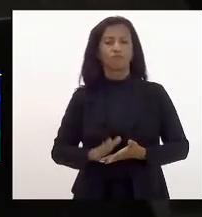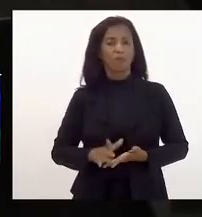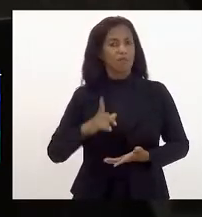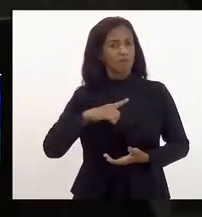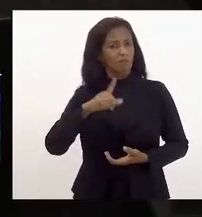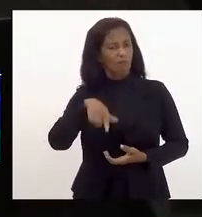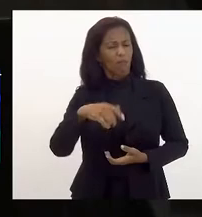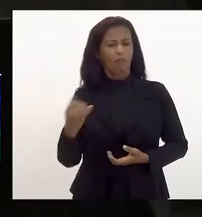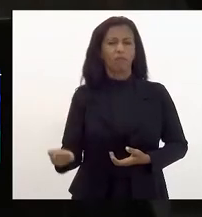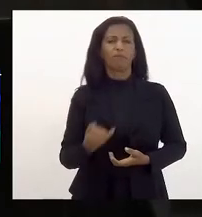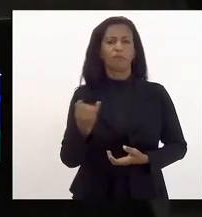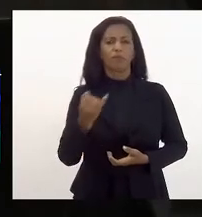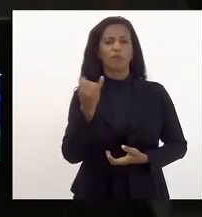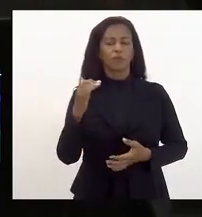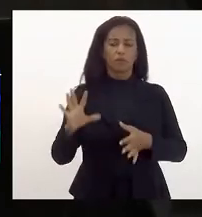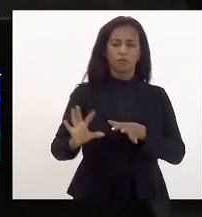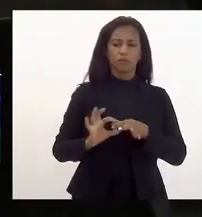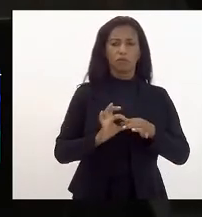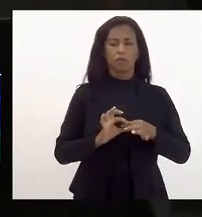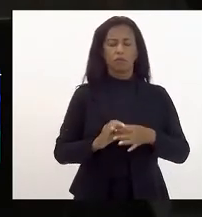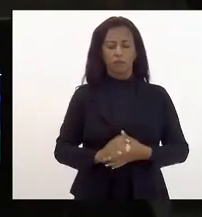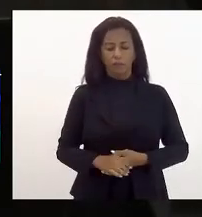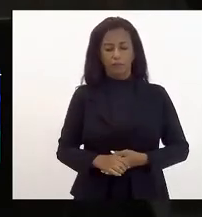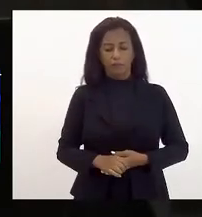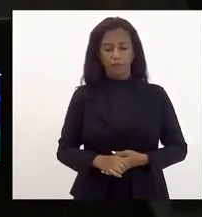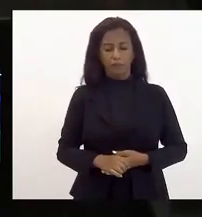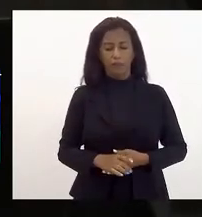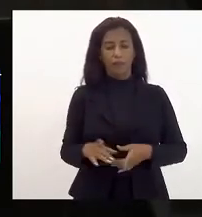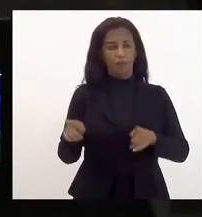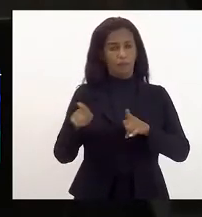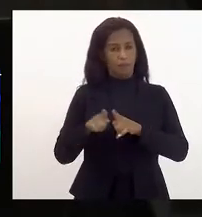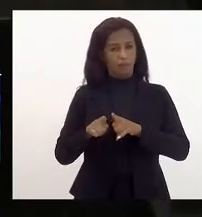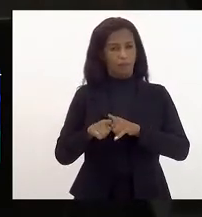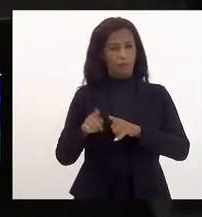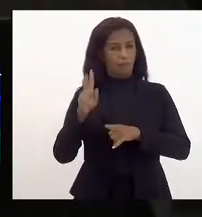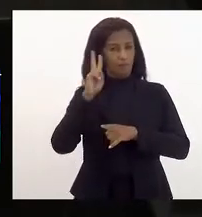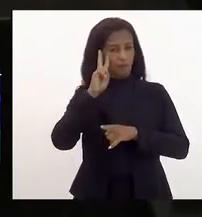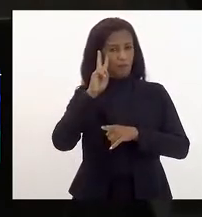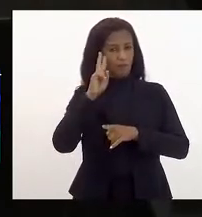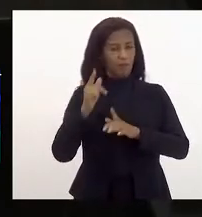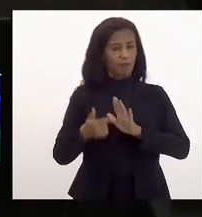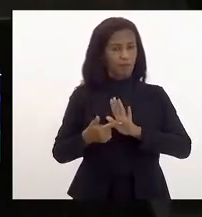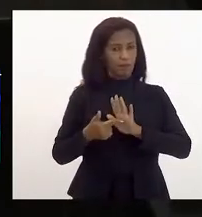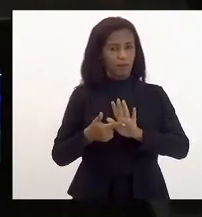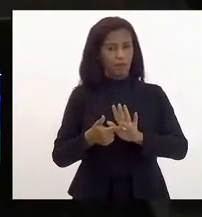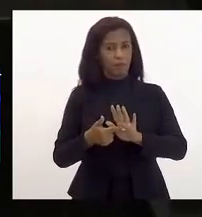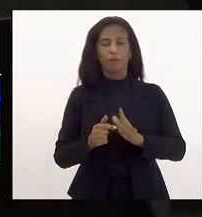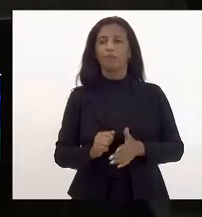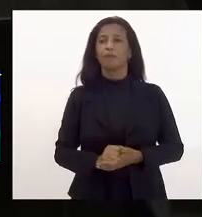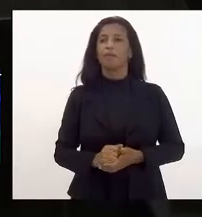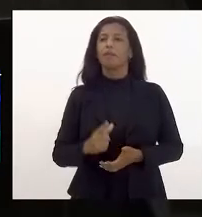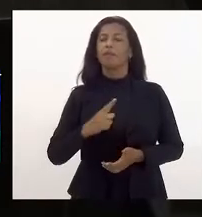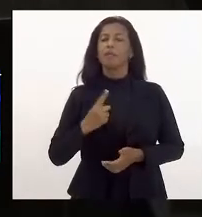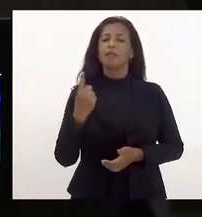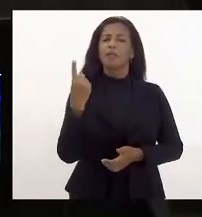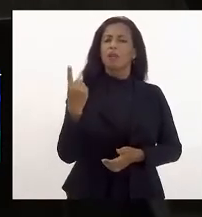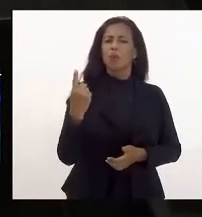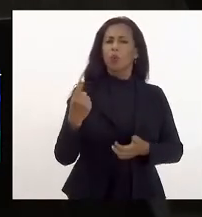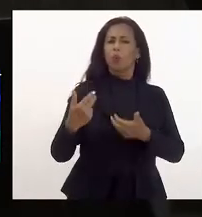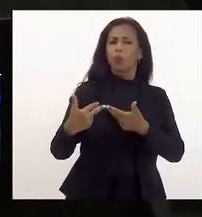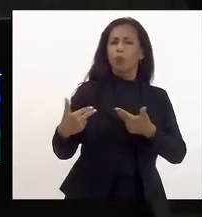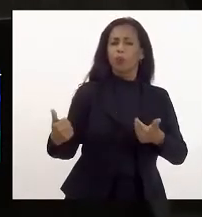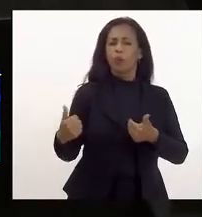que importante também esse atrelamento eu quero sobretudo ressaltar que se tem um aspecto